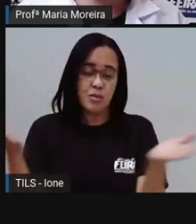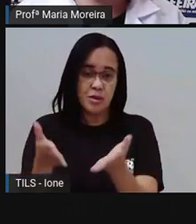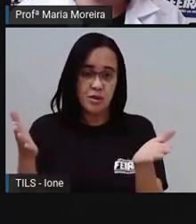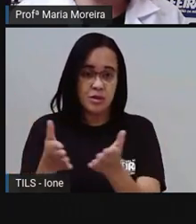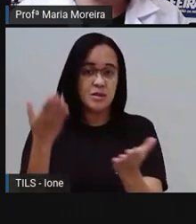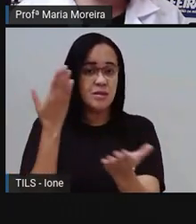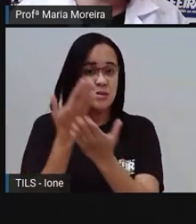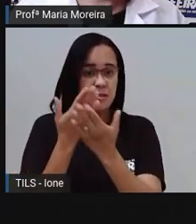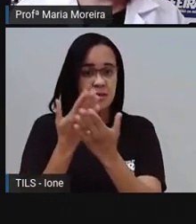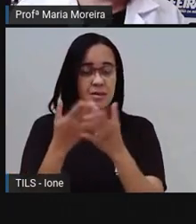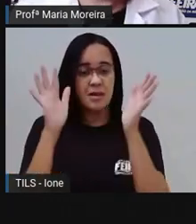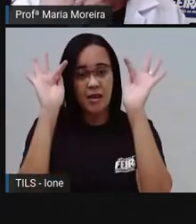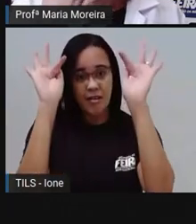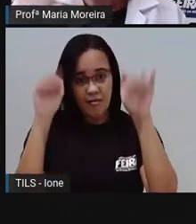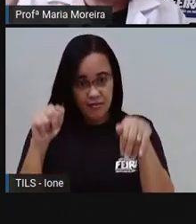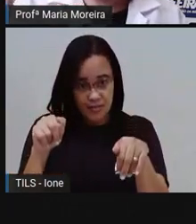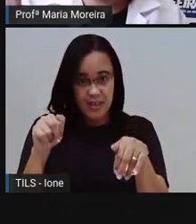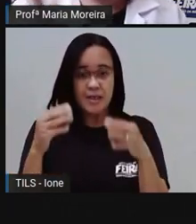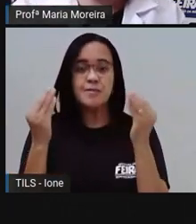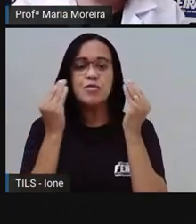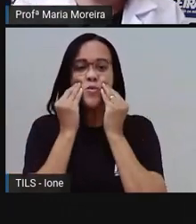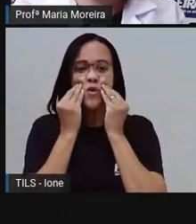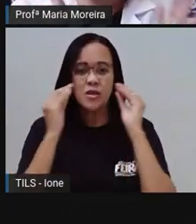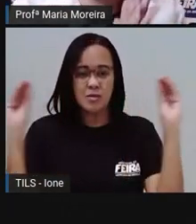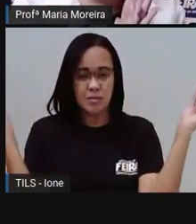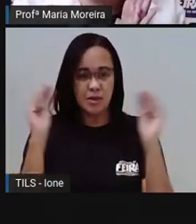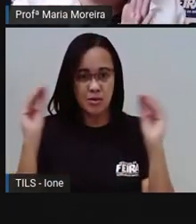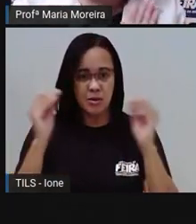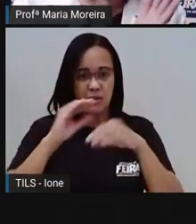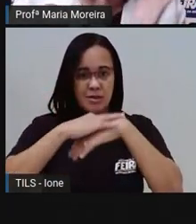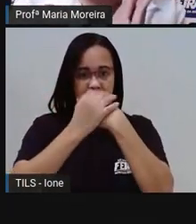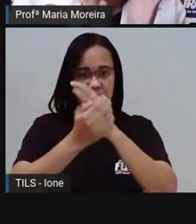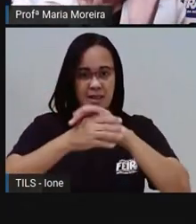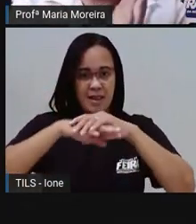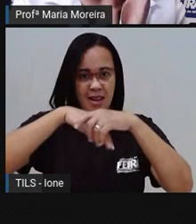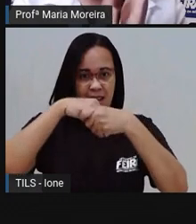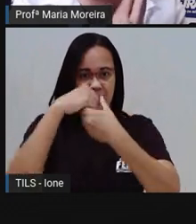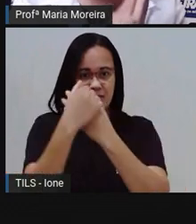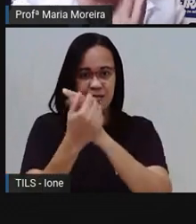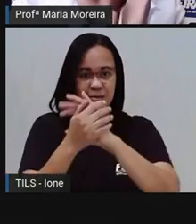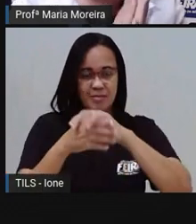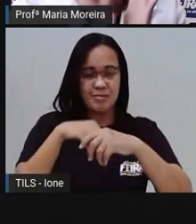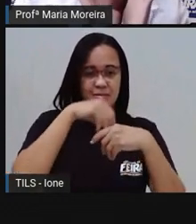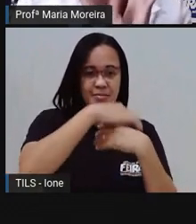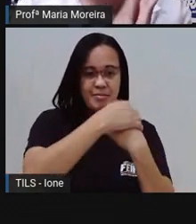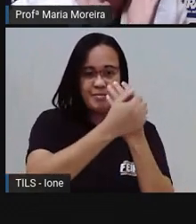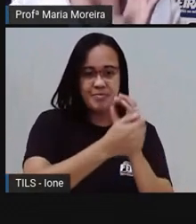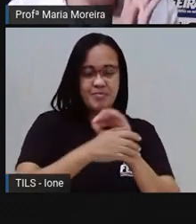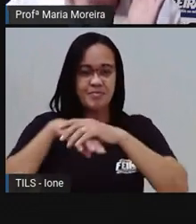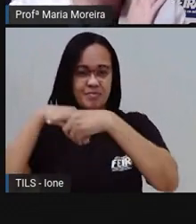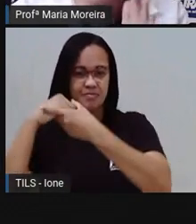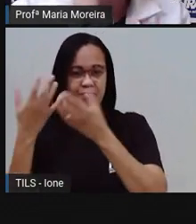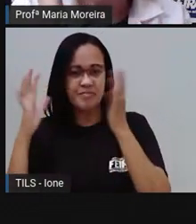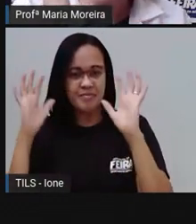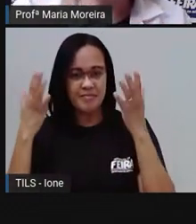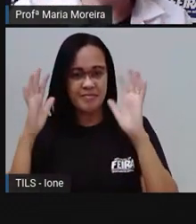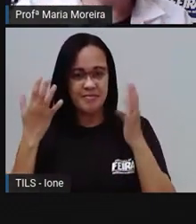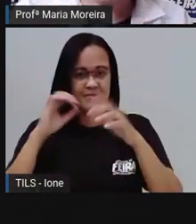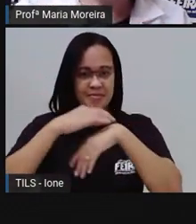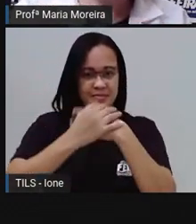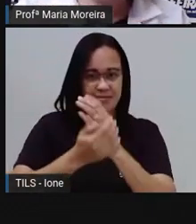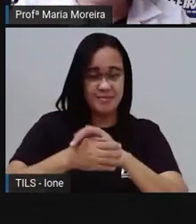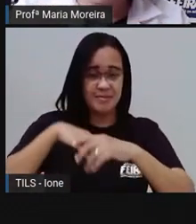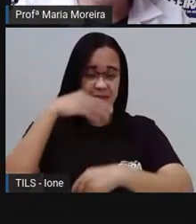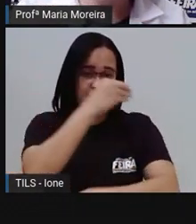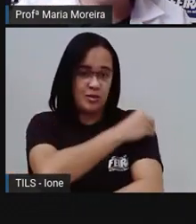chegando ao final, tá? Beijo pra vocês. Lavam uma mão, ó. Lavam a mão. Lavam outra. Lavem